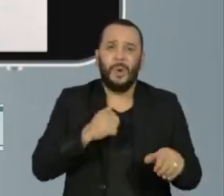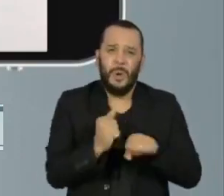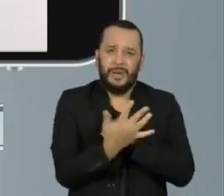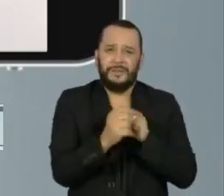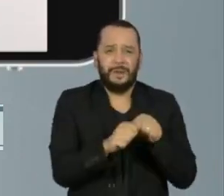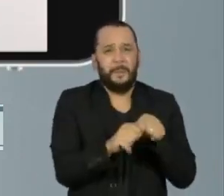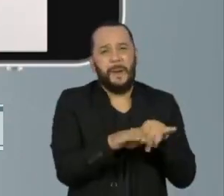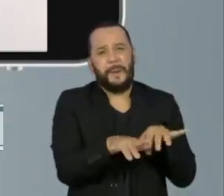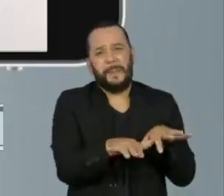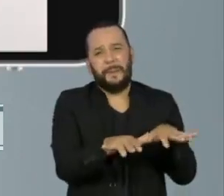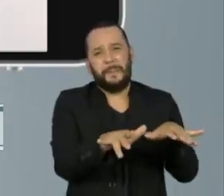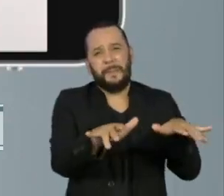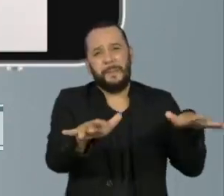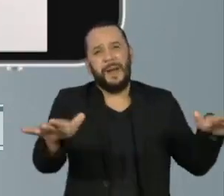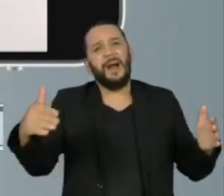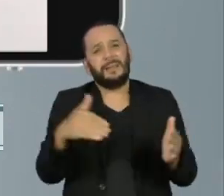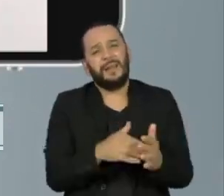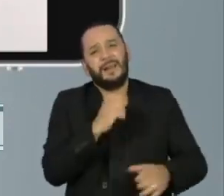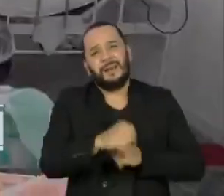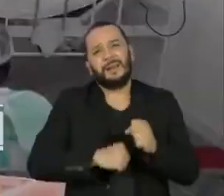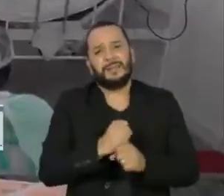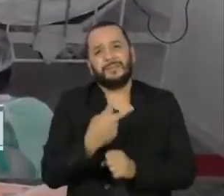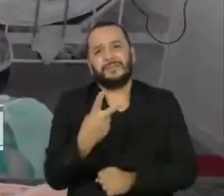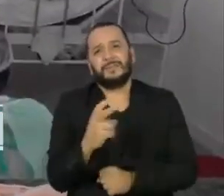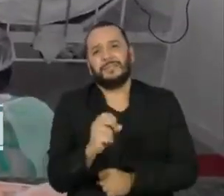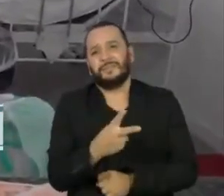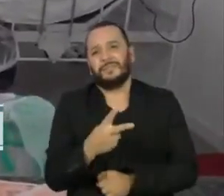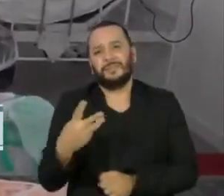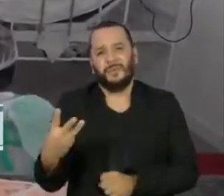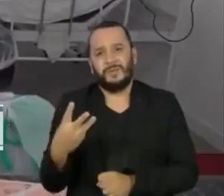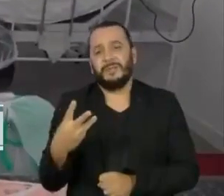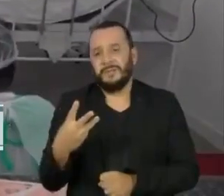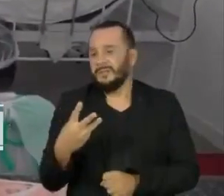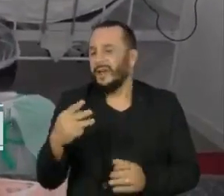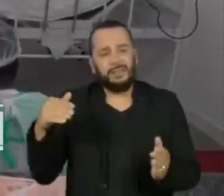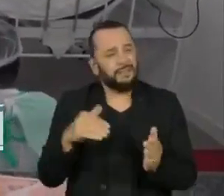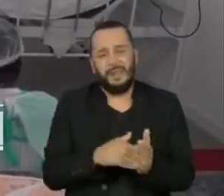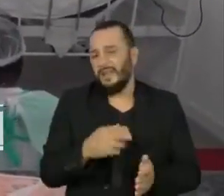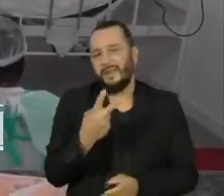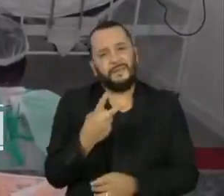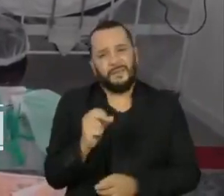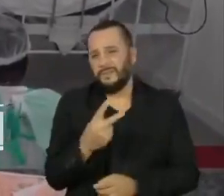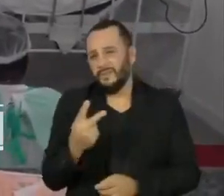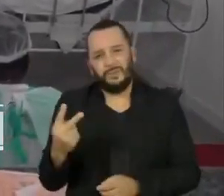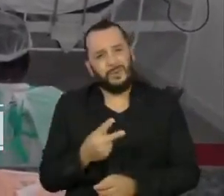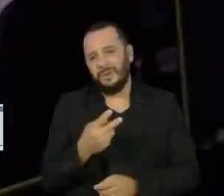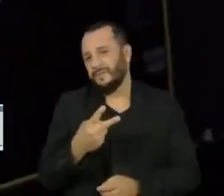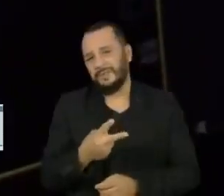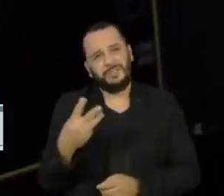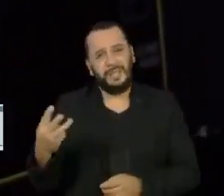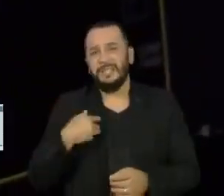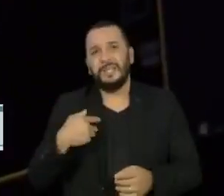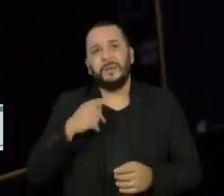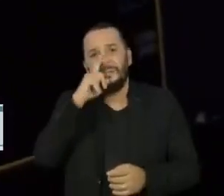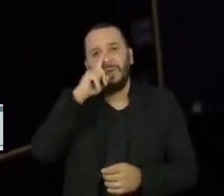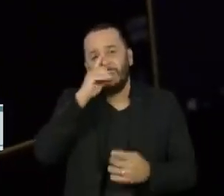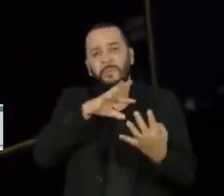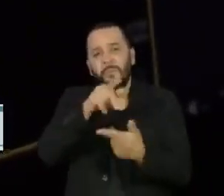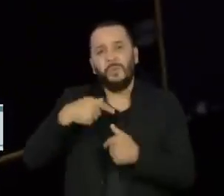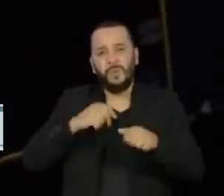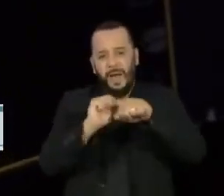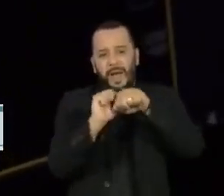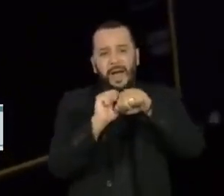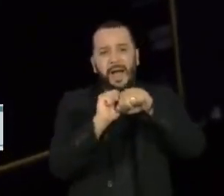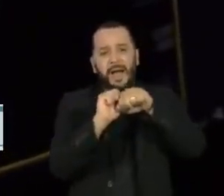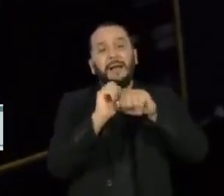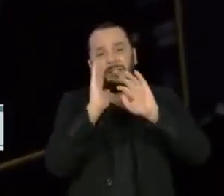pode se estender até 2022 ou até 2023. Existe um risco para a saúde pública global, porque essa nova